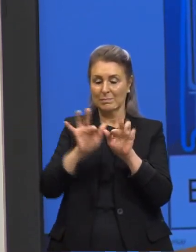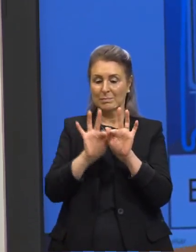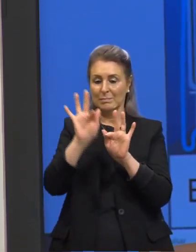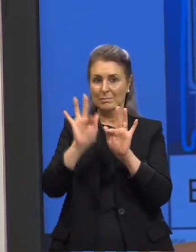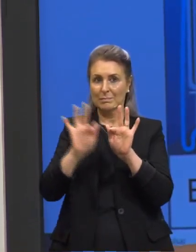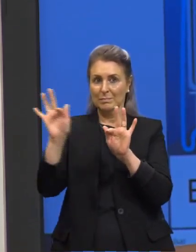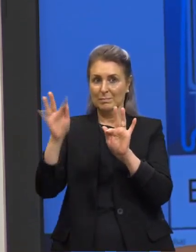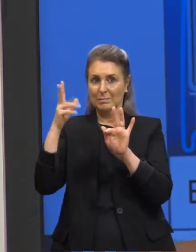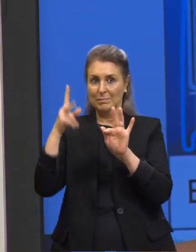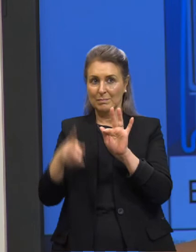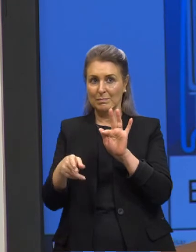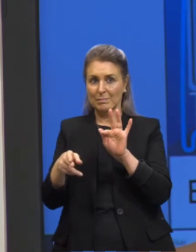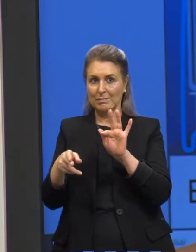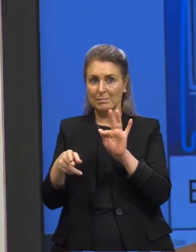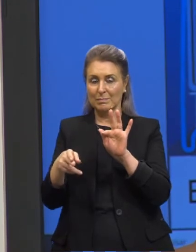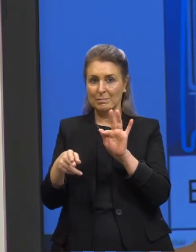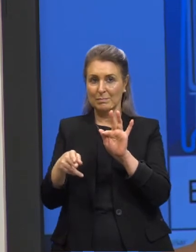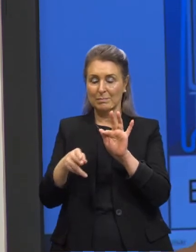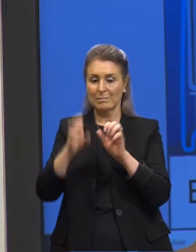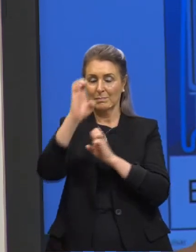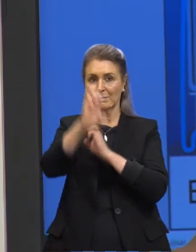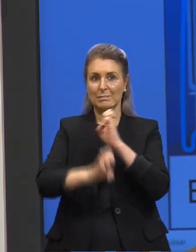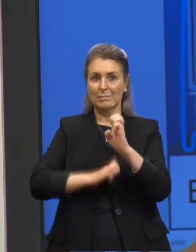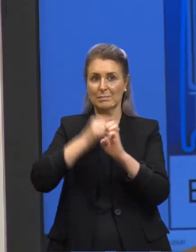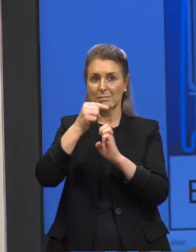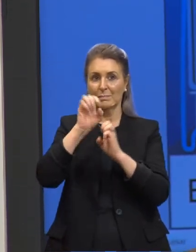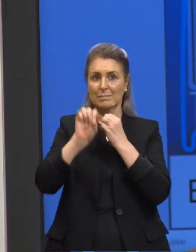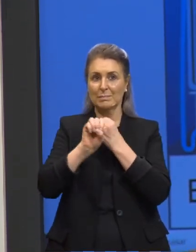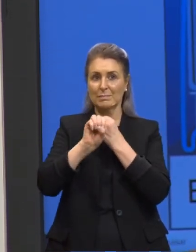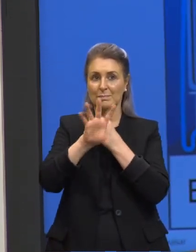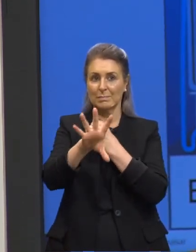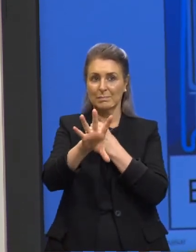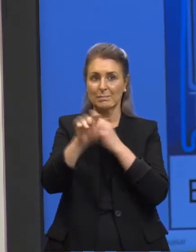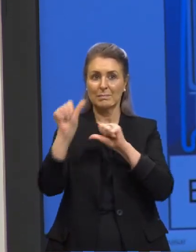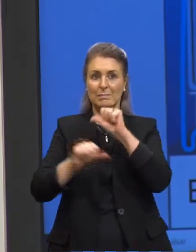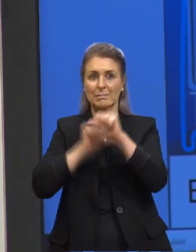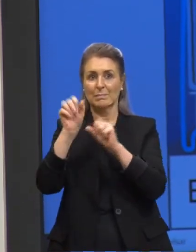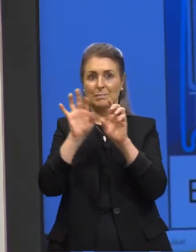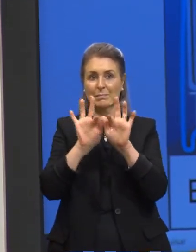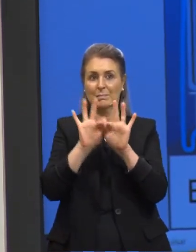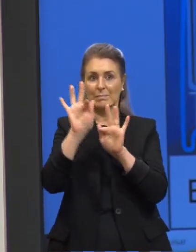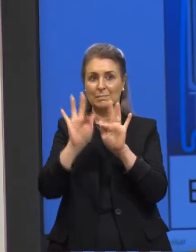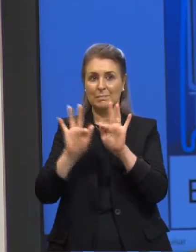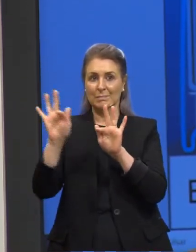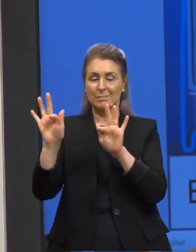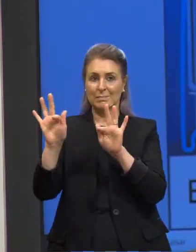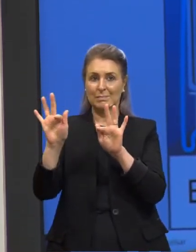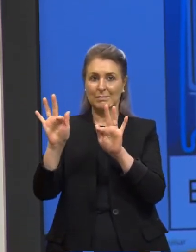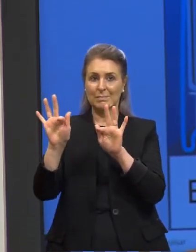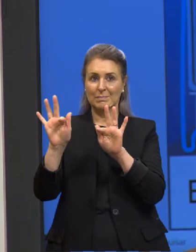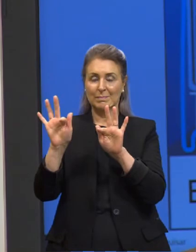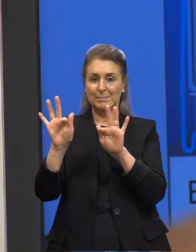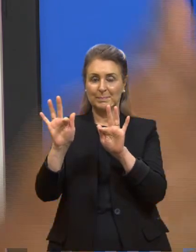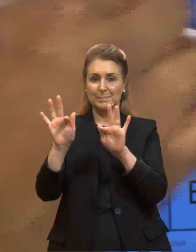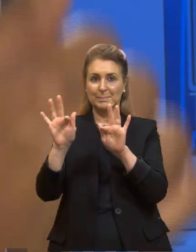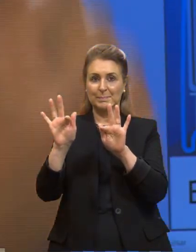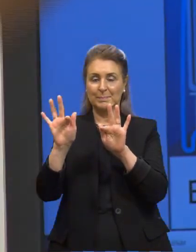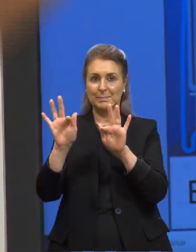corte, ó, os elétrons são emitidos. Se eu mudar a frequência, se for